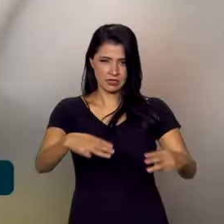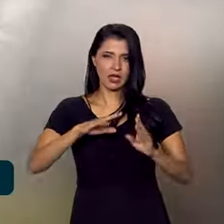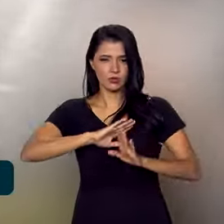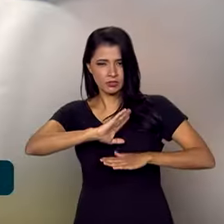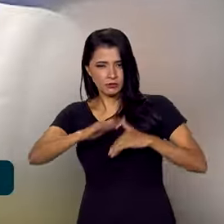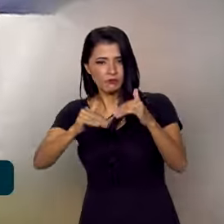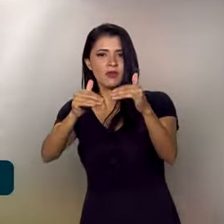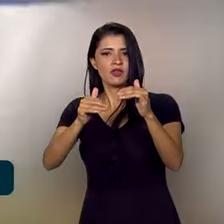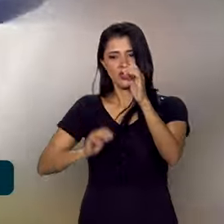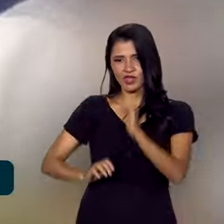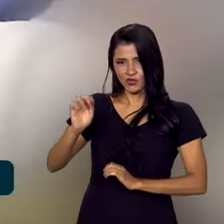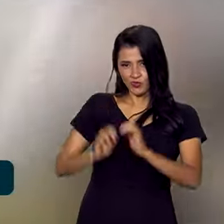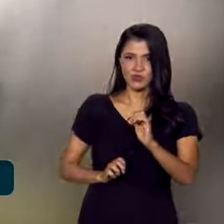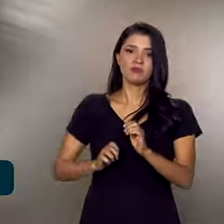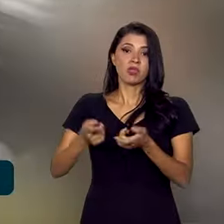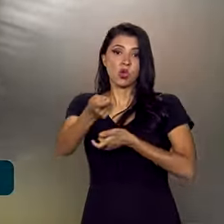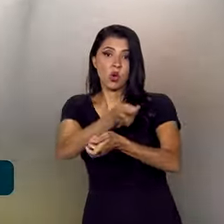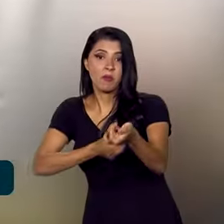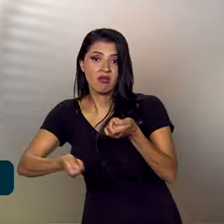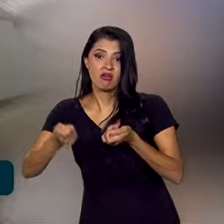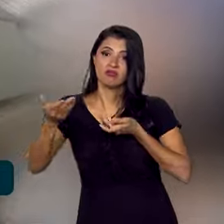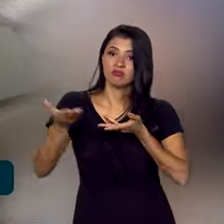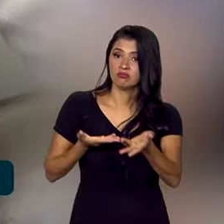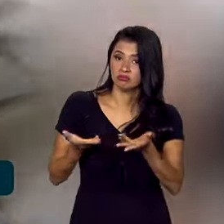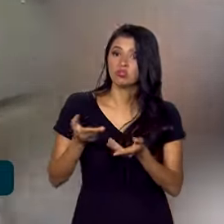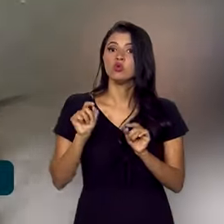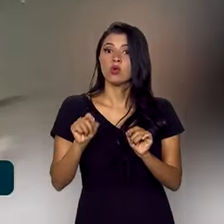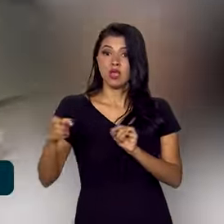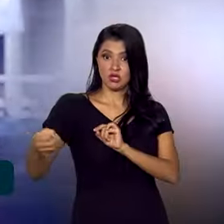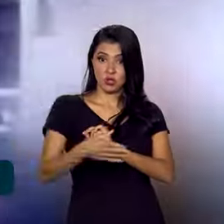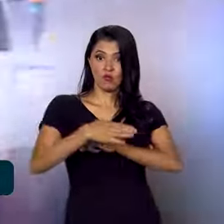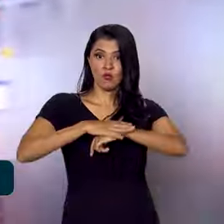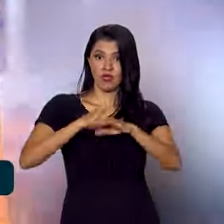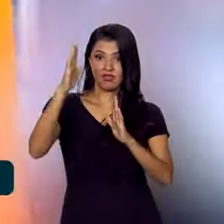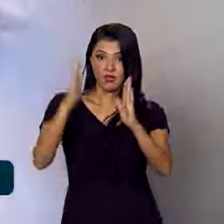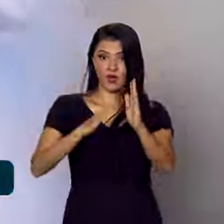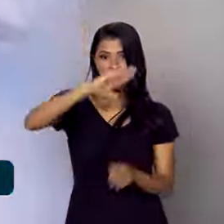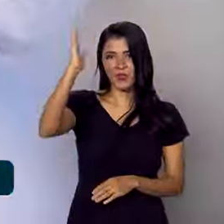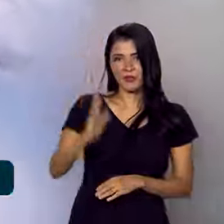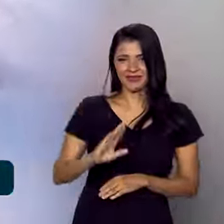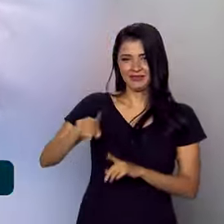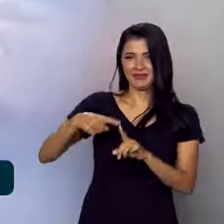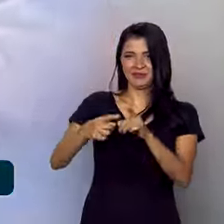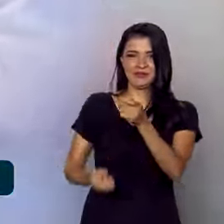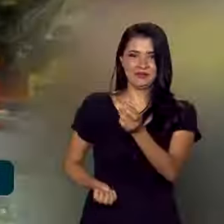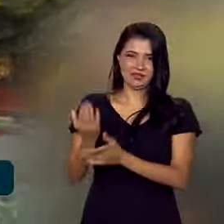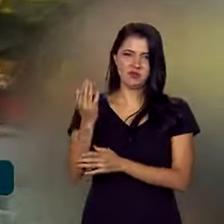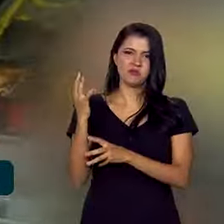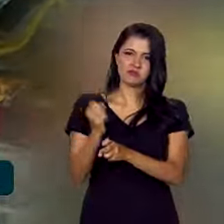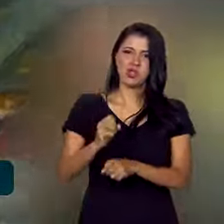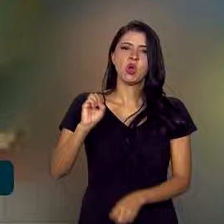Desenvolvimento, Indústria, Comércio e Serviços, nesta nova fase do Brasil mais produtivo, ao menos